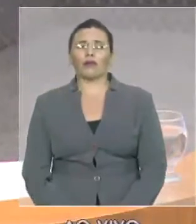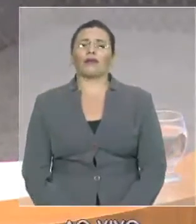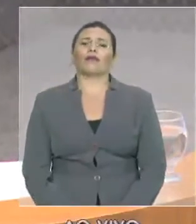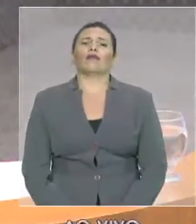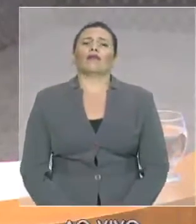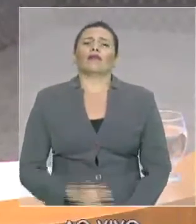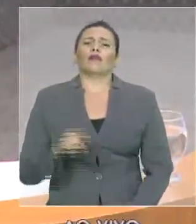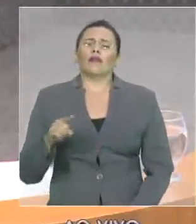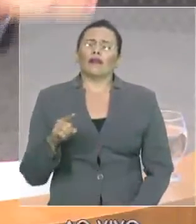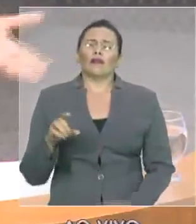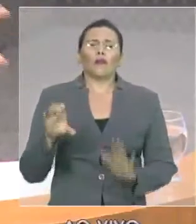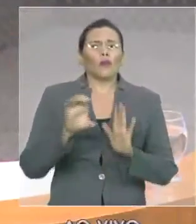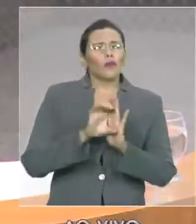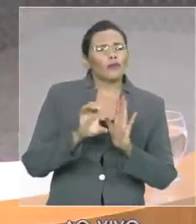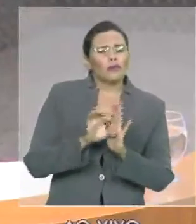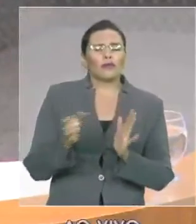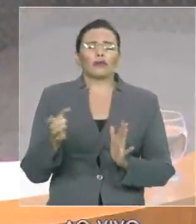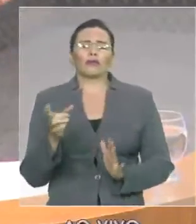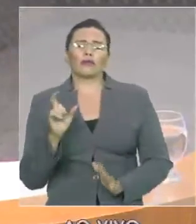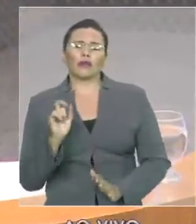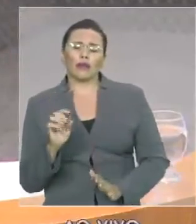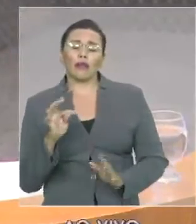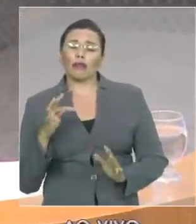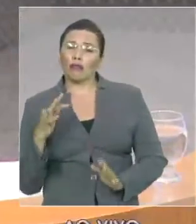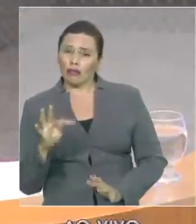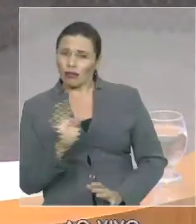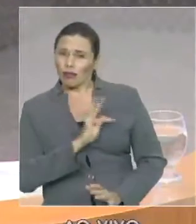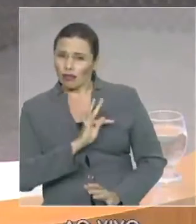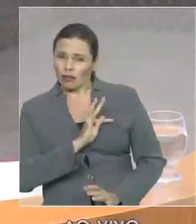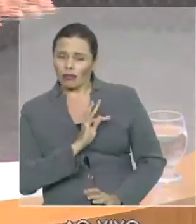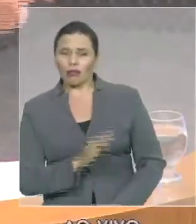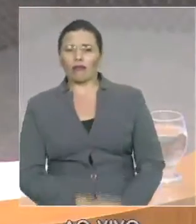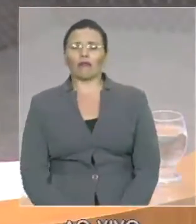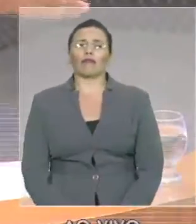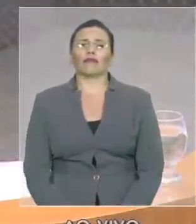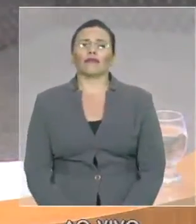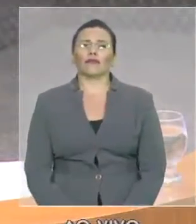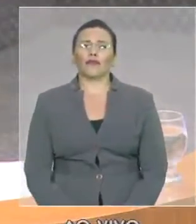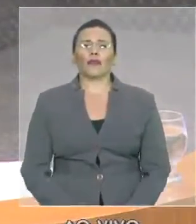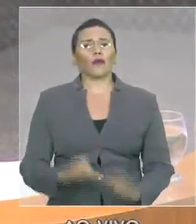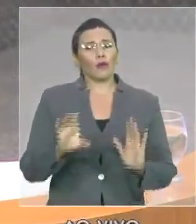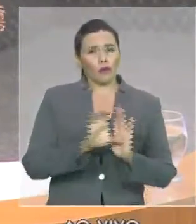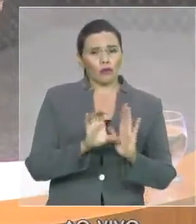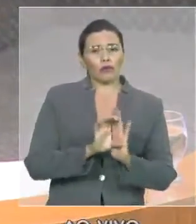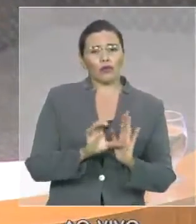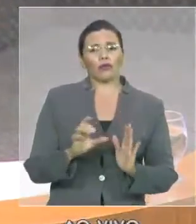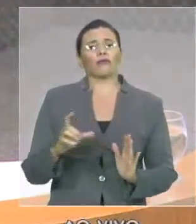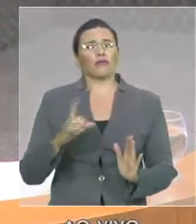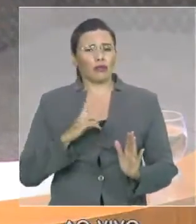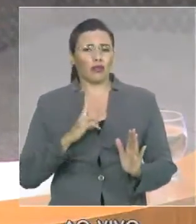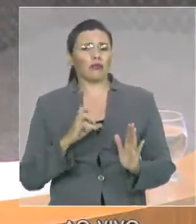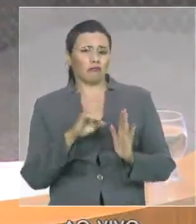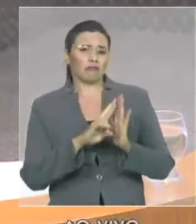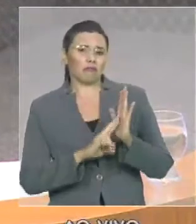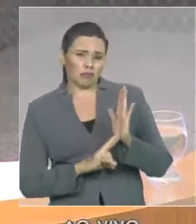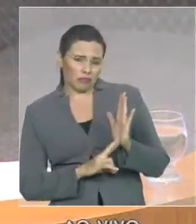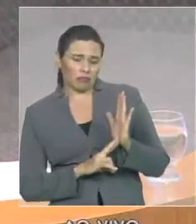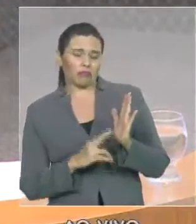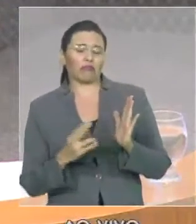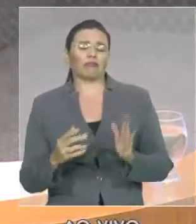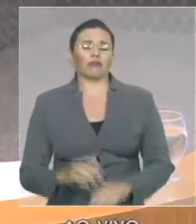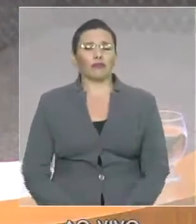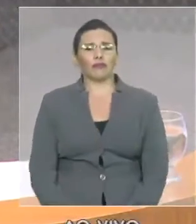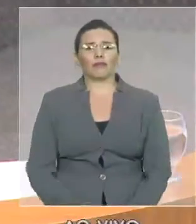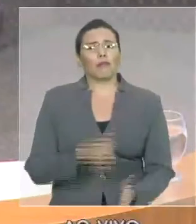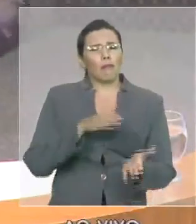É um conceito internacionalmente praticado, cujo conceito, inclusive, está fixado em atos normativos. E há uma padronização de